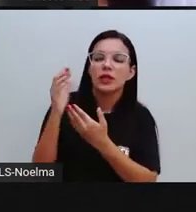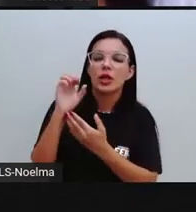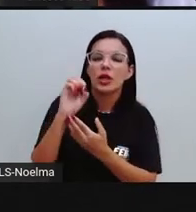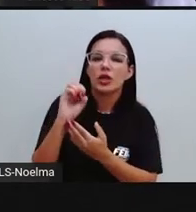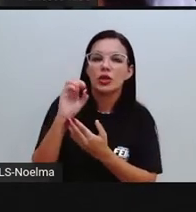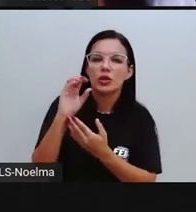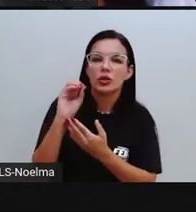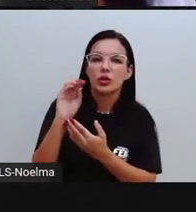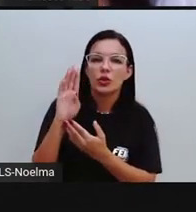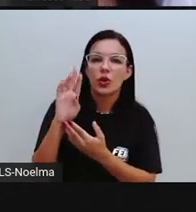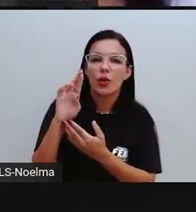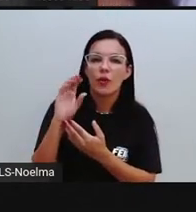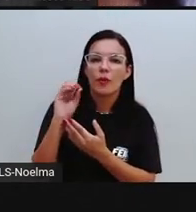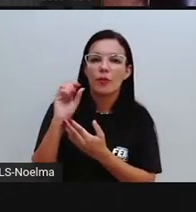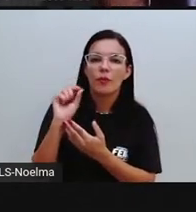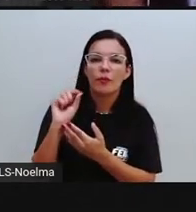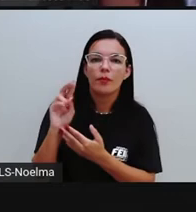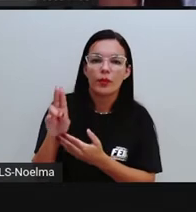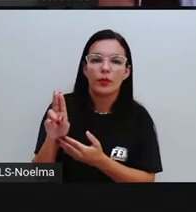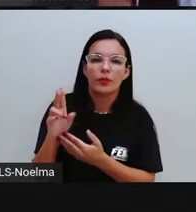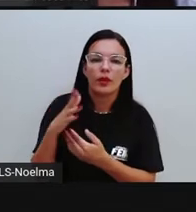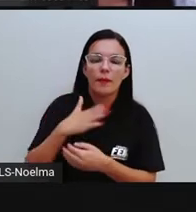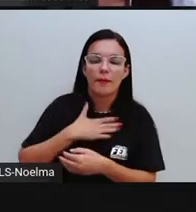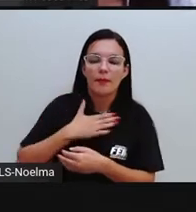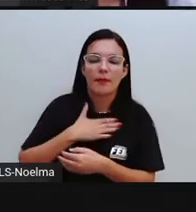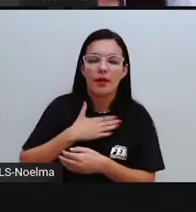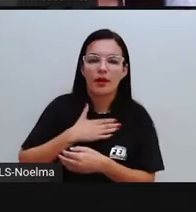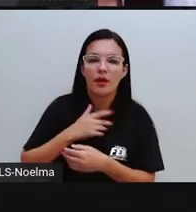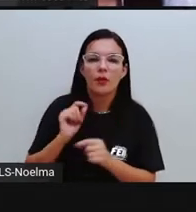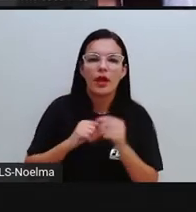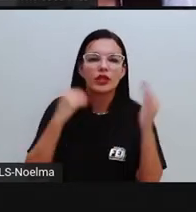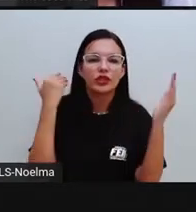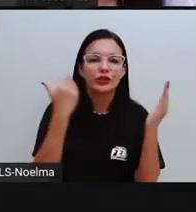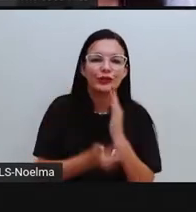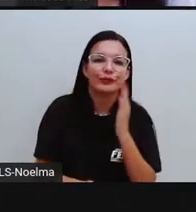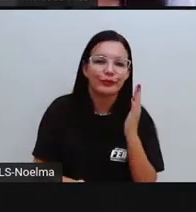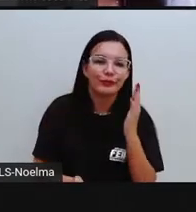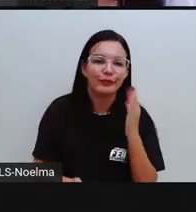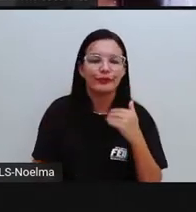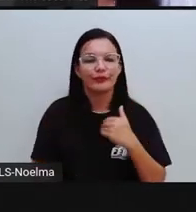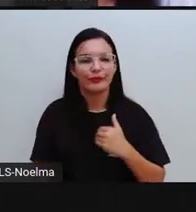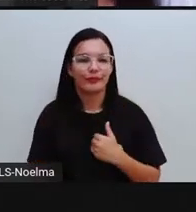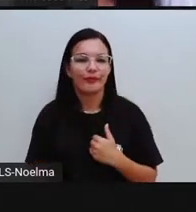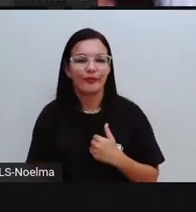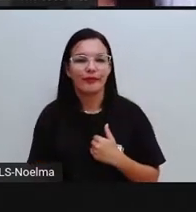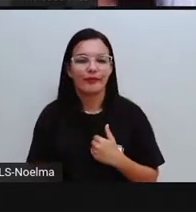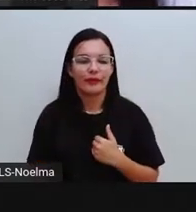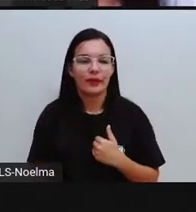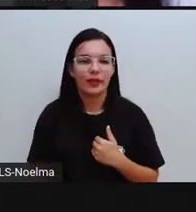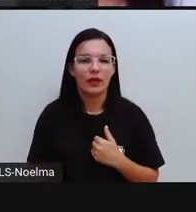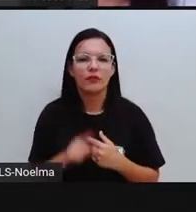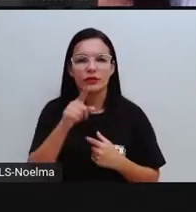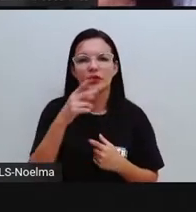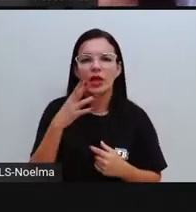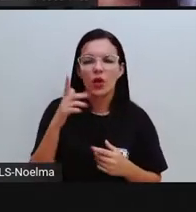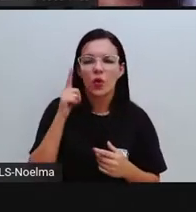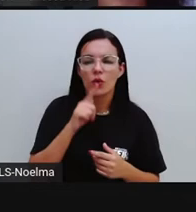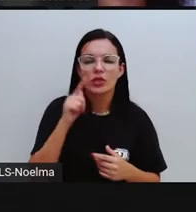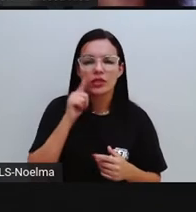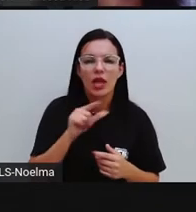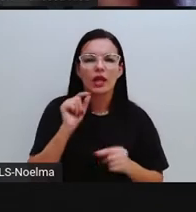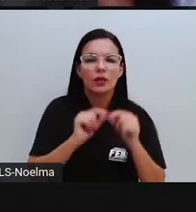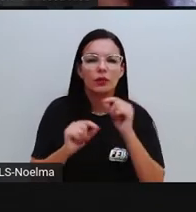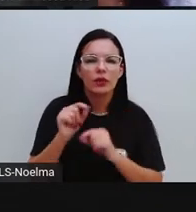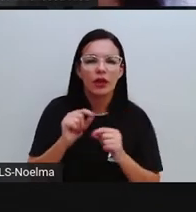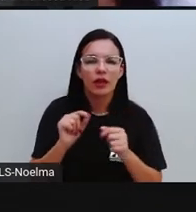para mim. Olhem só. Sobrou para mim. Consegue identificar qual palavra está expressando